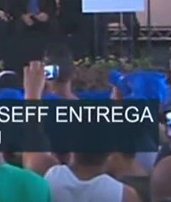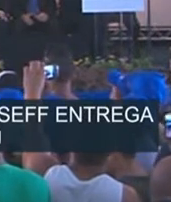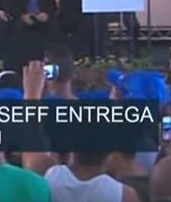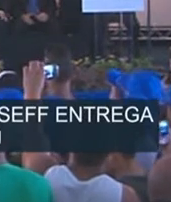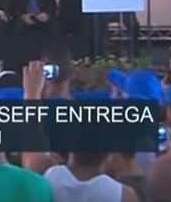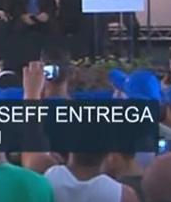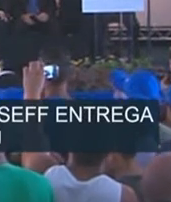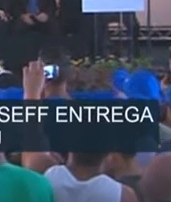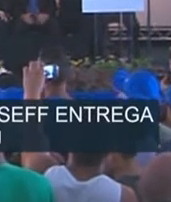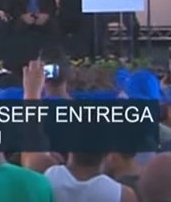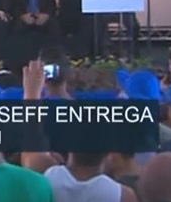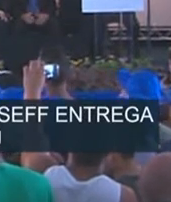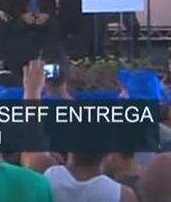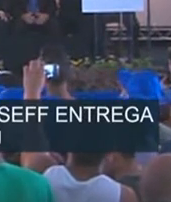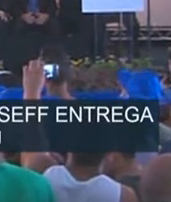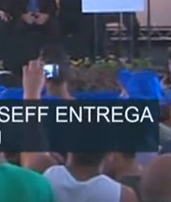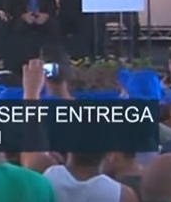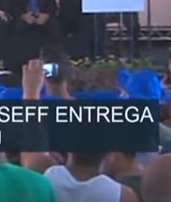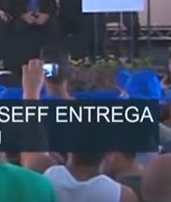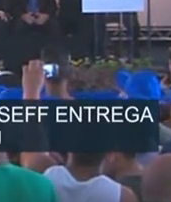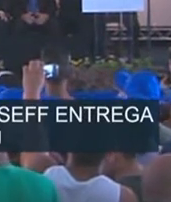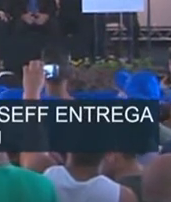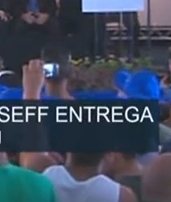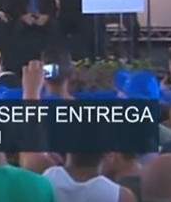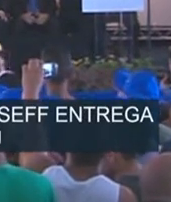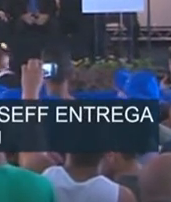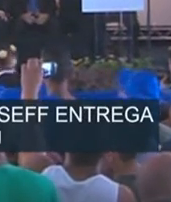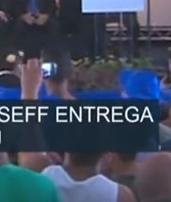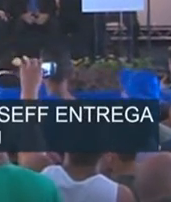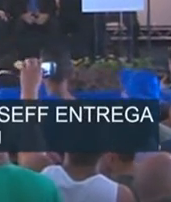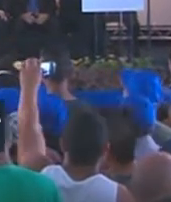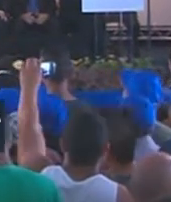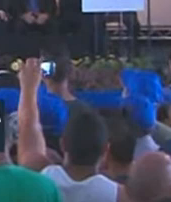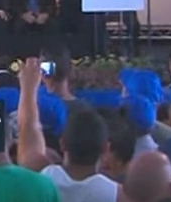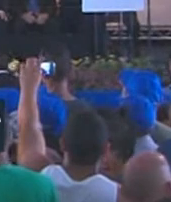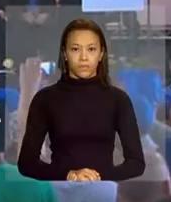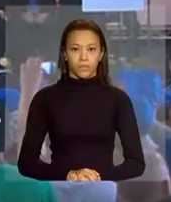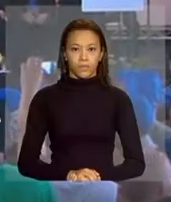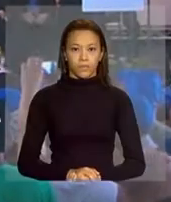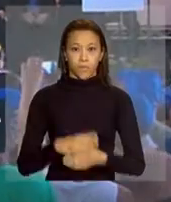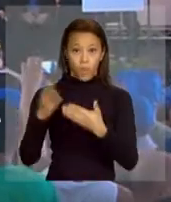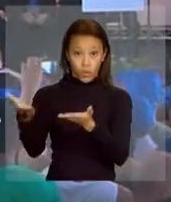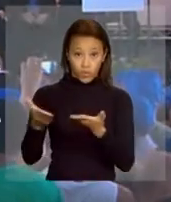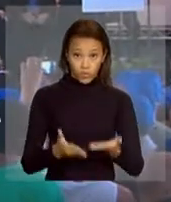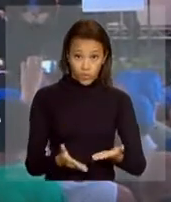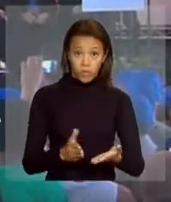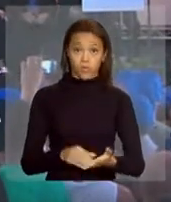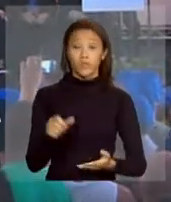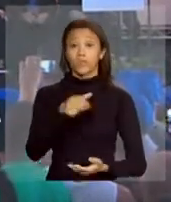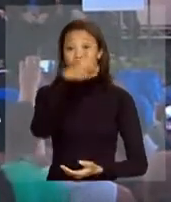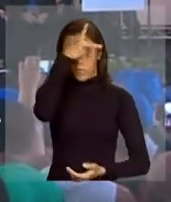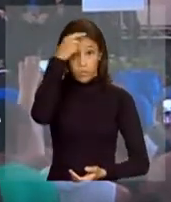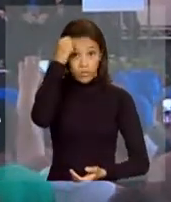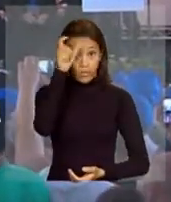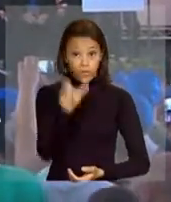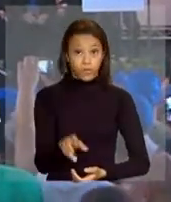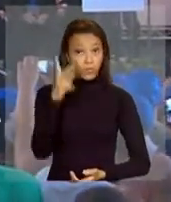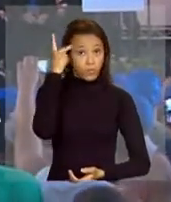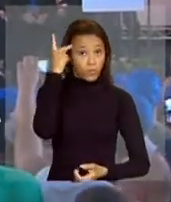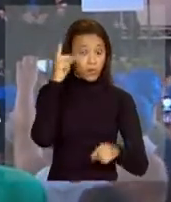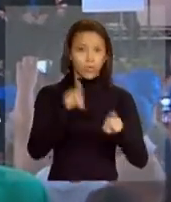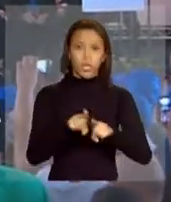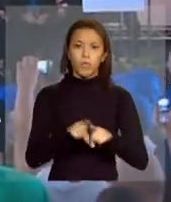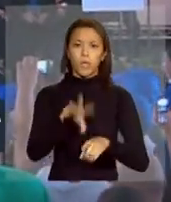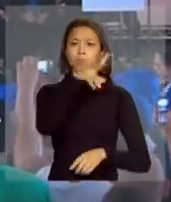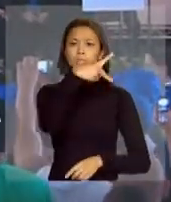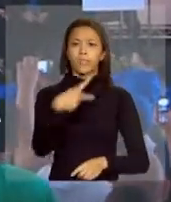A seguir convidamos o prefeito de São Paulo Fernando Haddad e o presidente da Caixa Econômica Federal Jorge